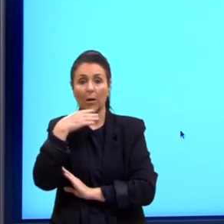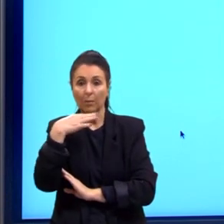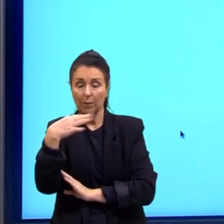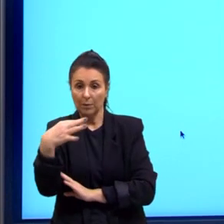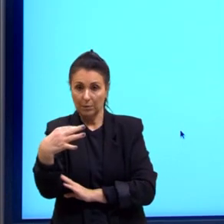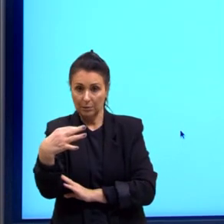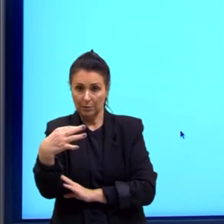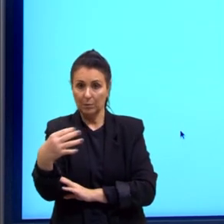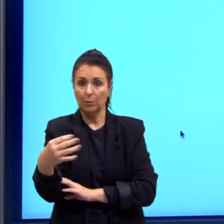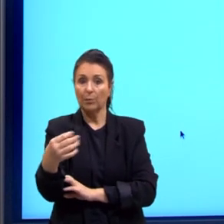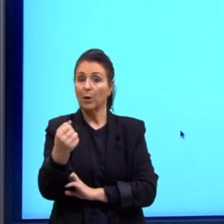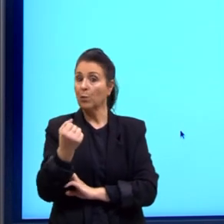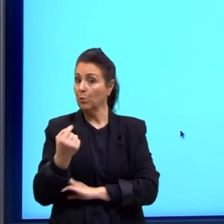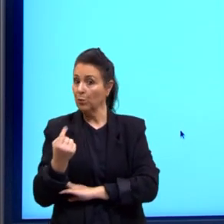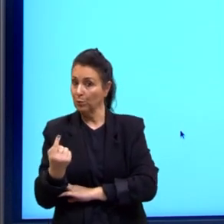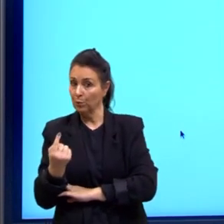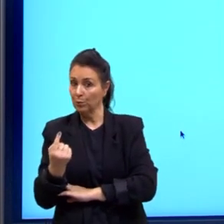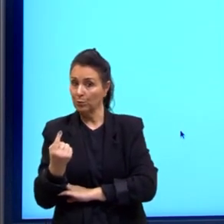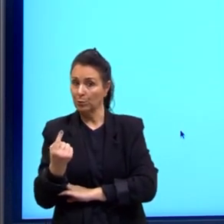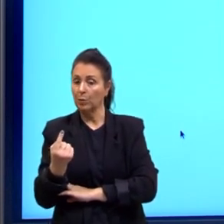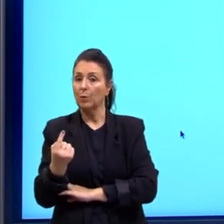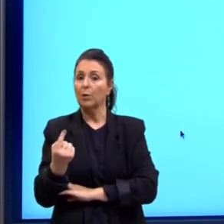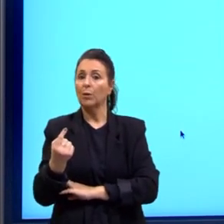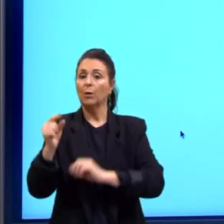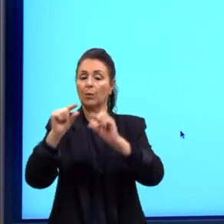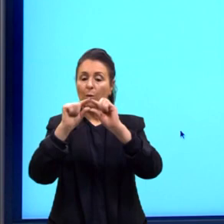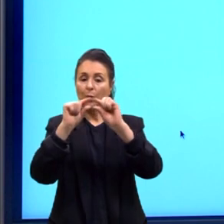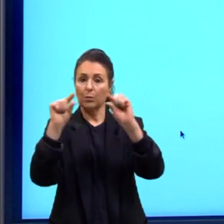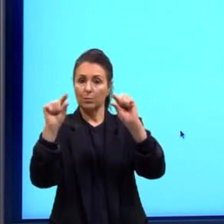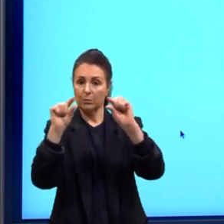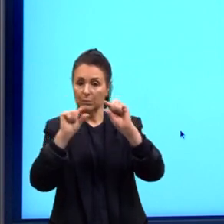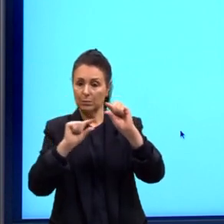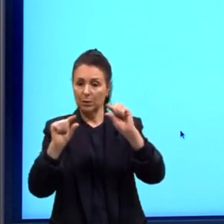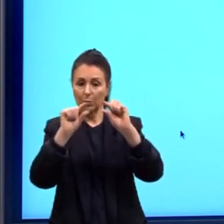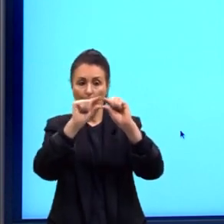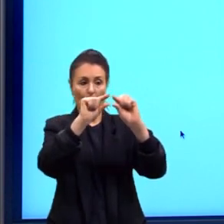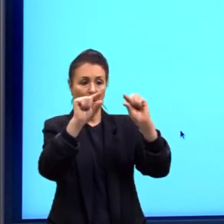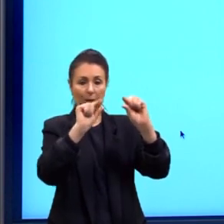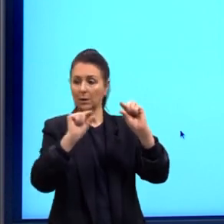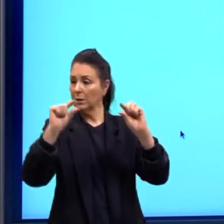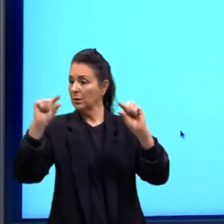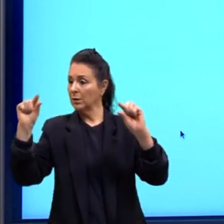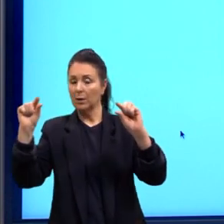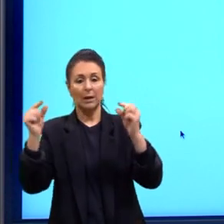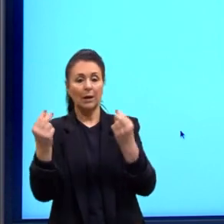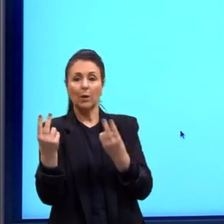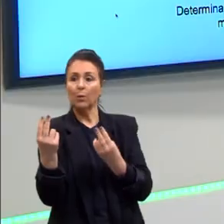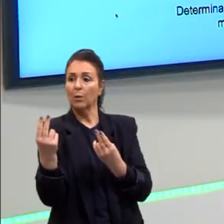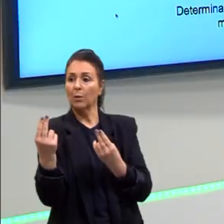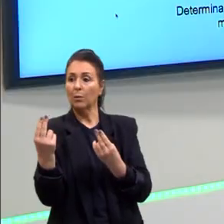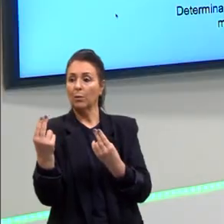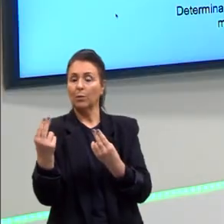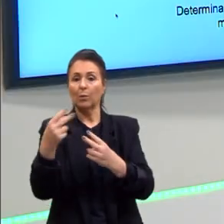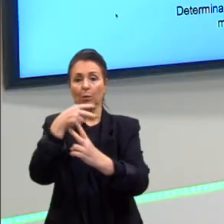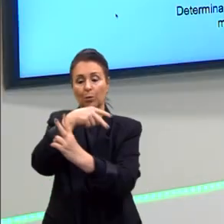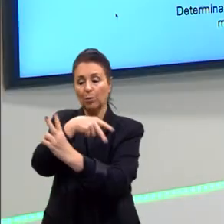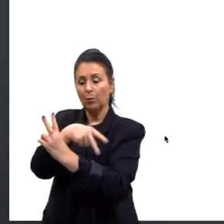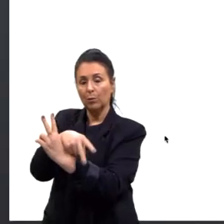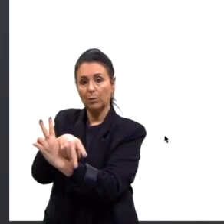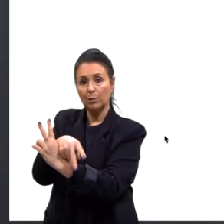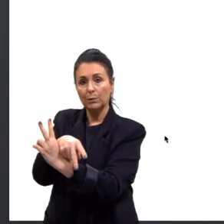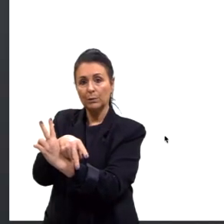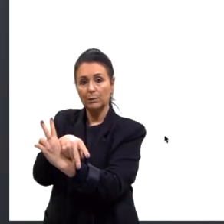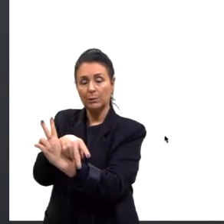no gene 1, ele está ocupando o mesmo espaço, o mesmo locus, no cromossomo. e assim por